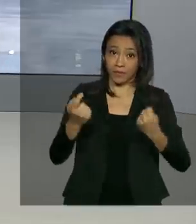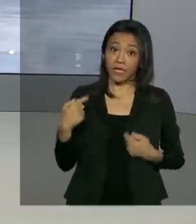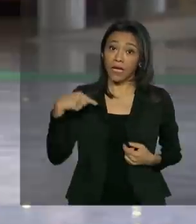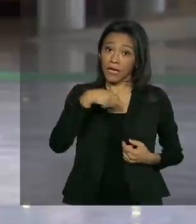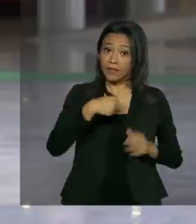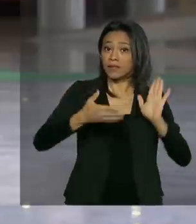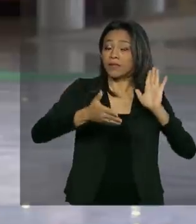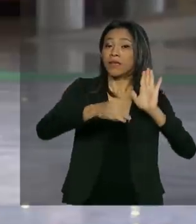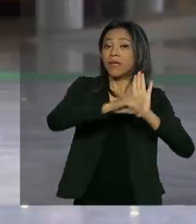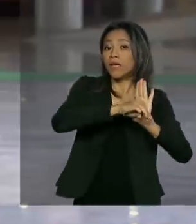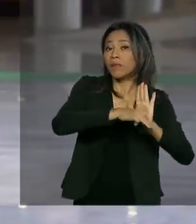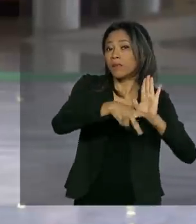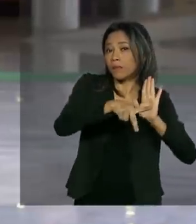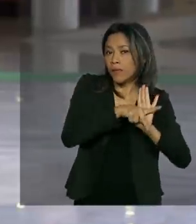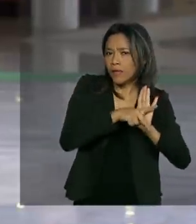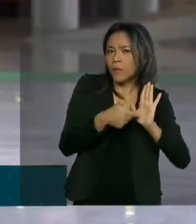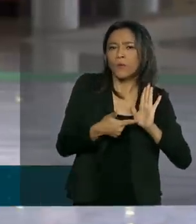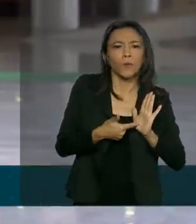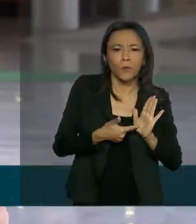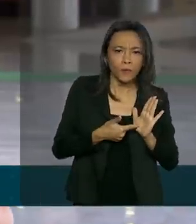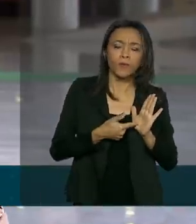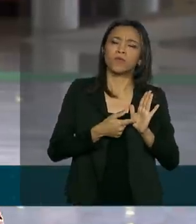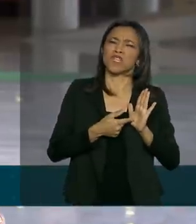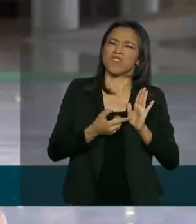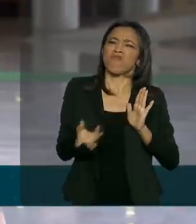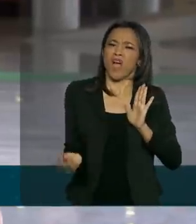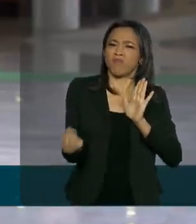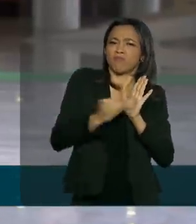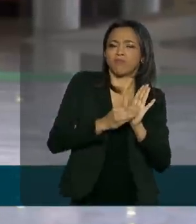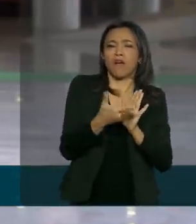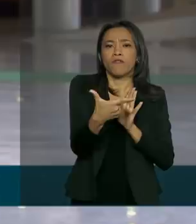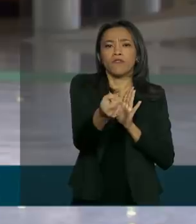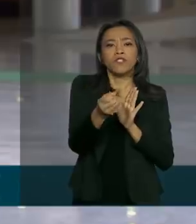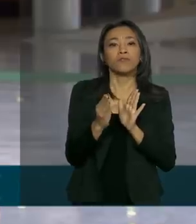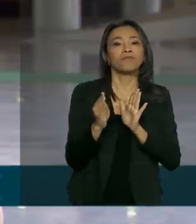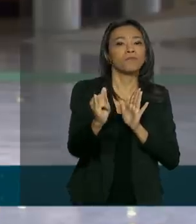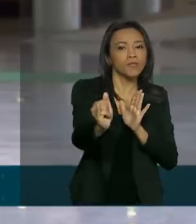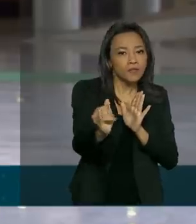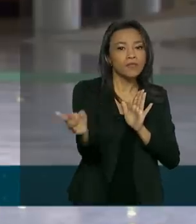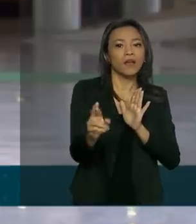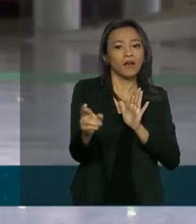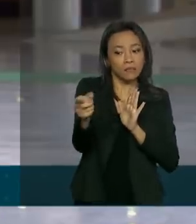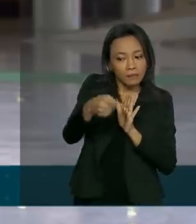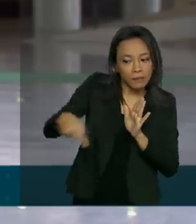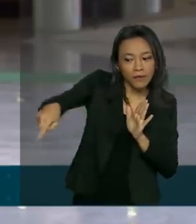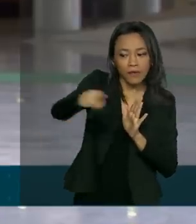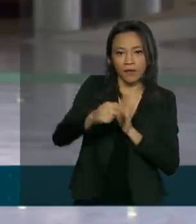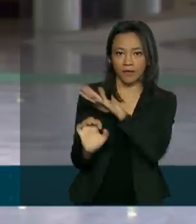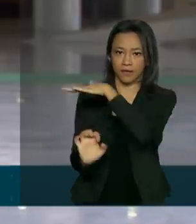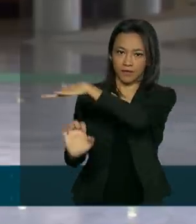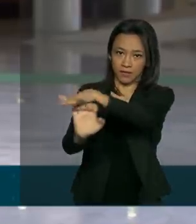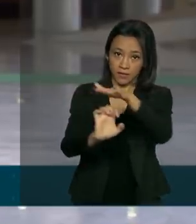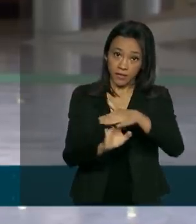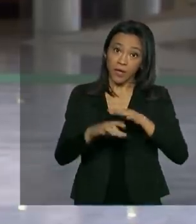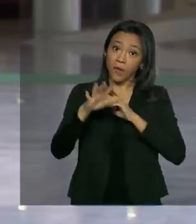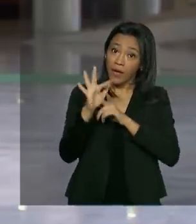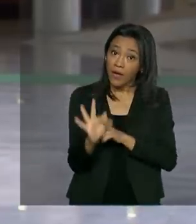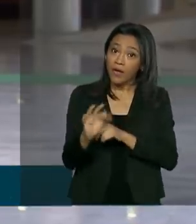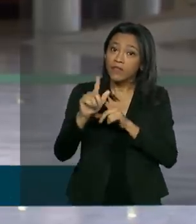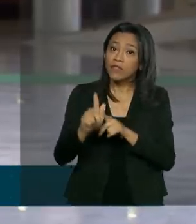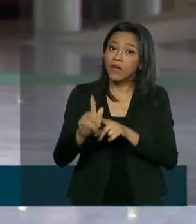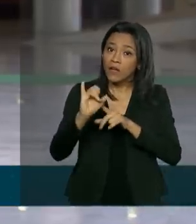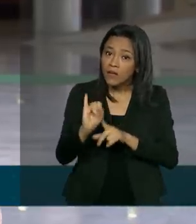provisória deverá acrescentar pelo menos 20 bilhões de reais ao Fundo Garantidor para Investimentos, que é o FGI, hoje